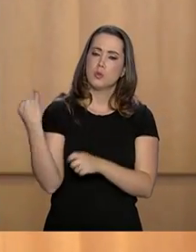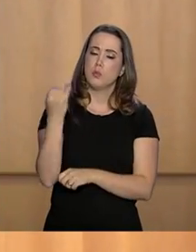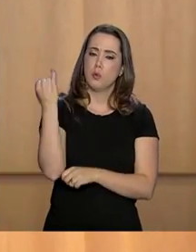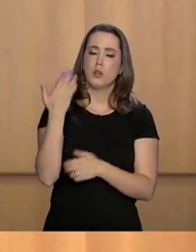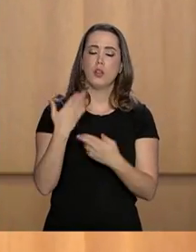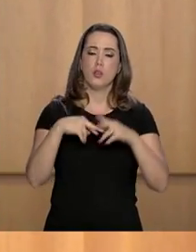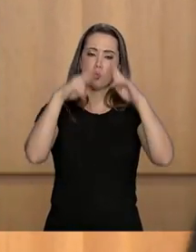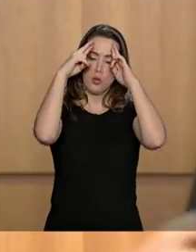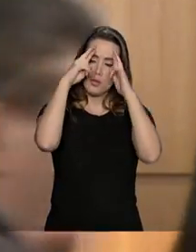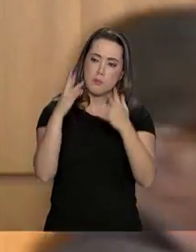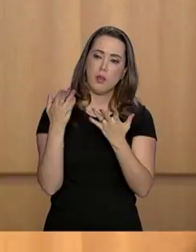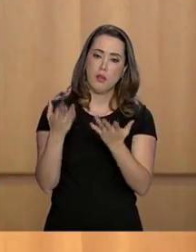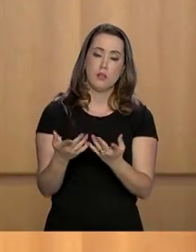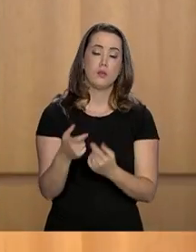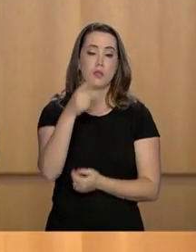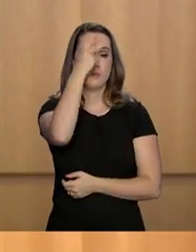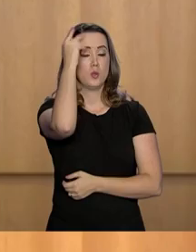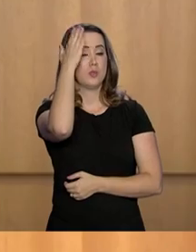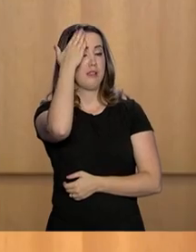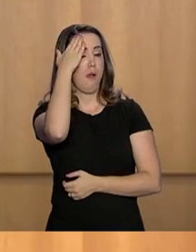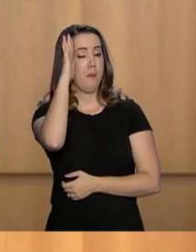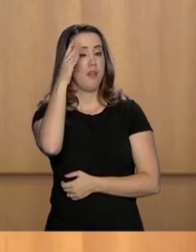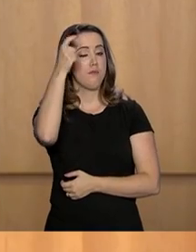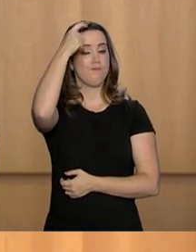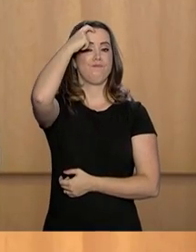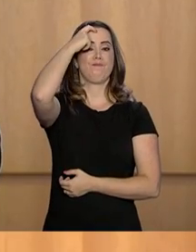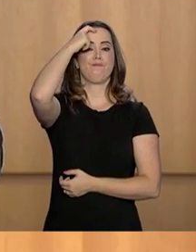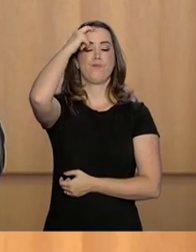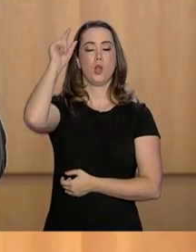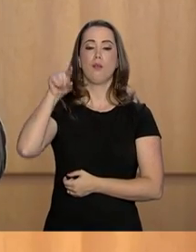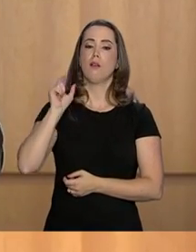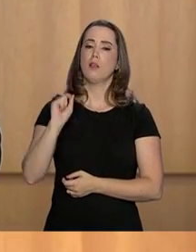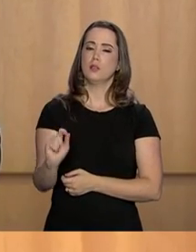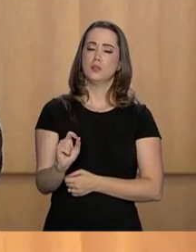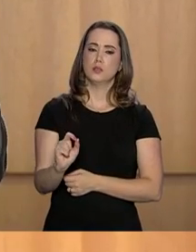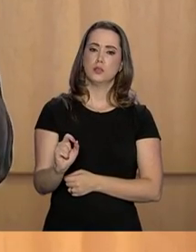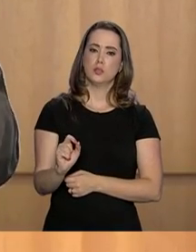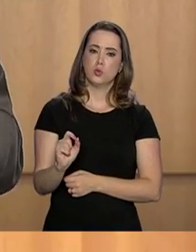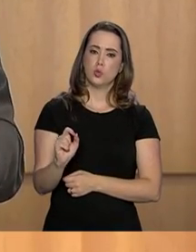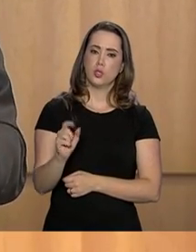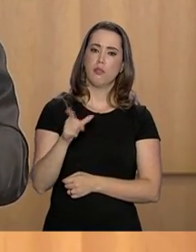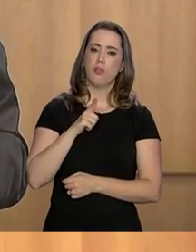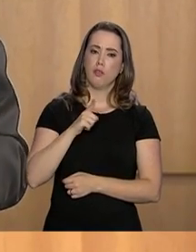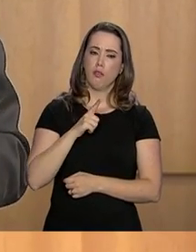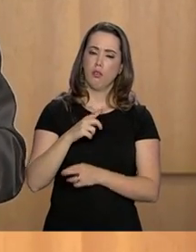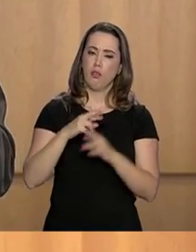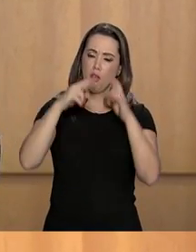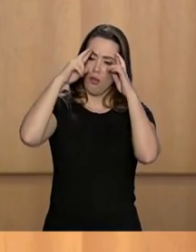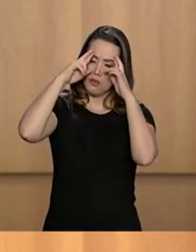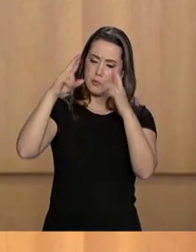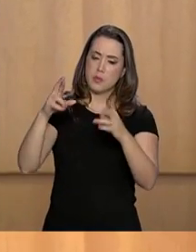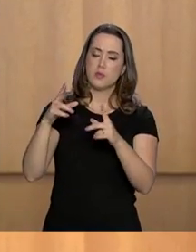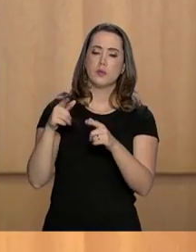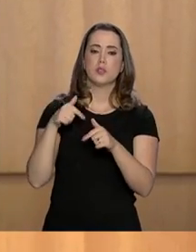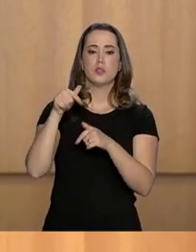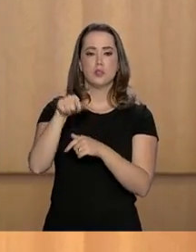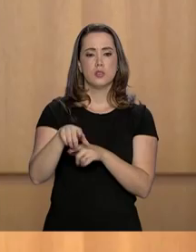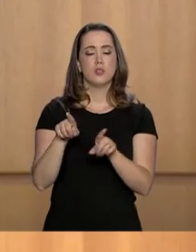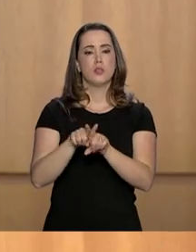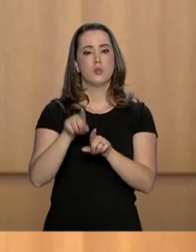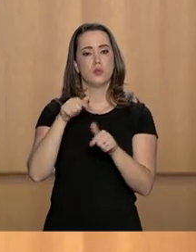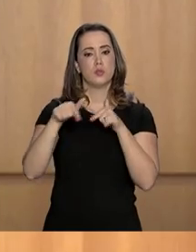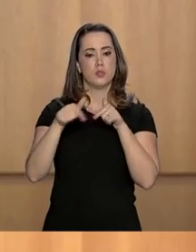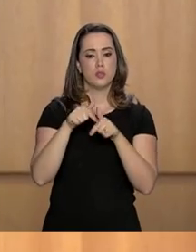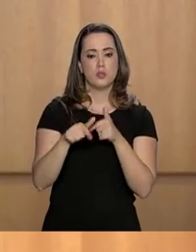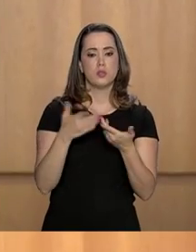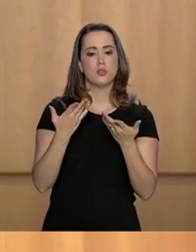pessoas saberem, terem a consciência de que, ao serem valorizadas as atitudes autodeclaratórias,